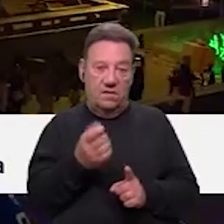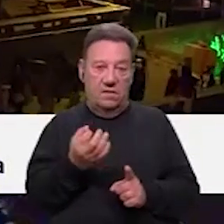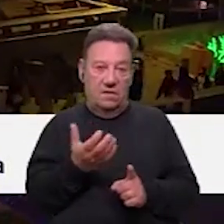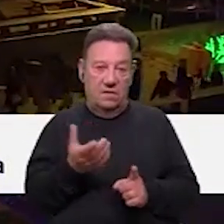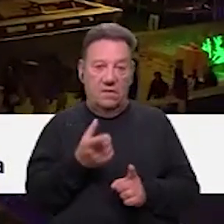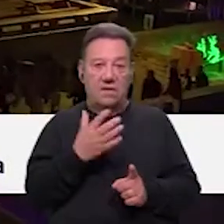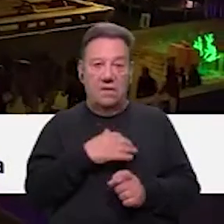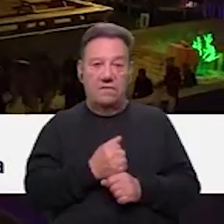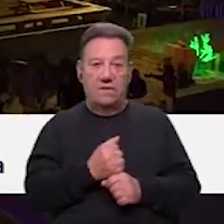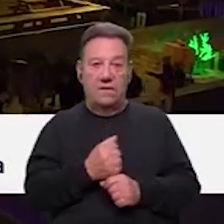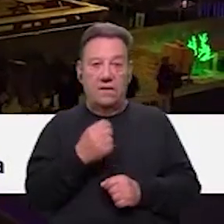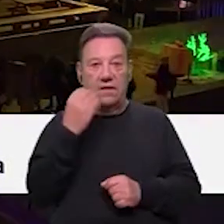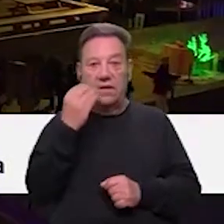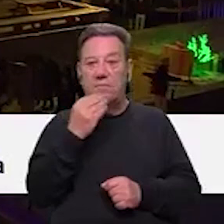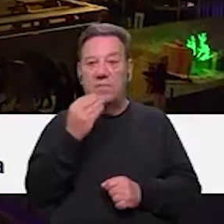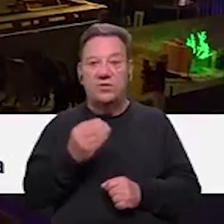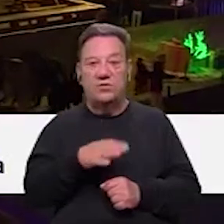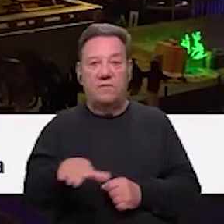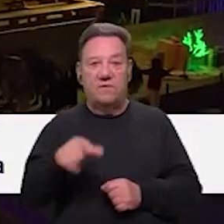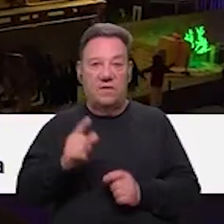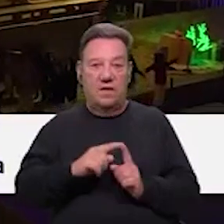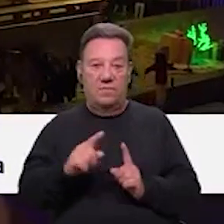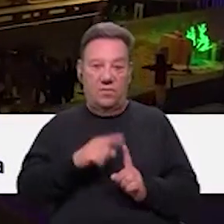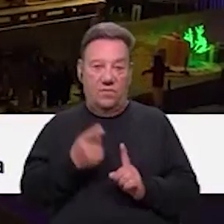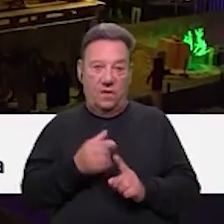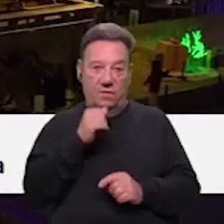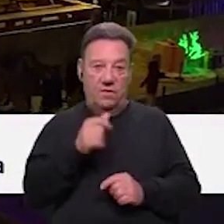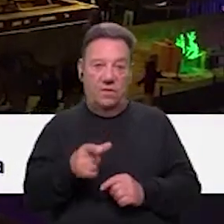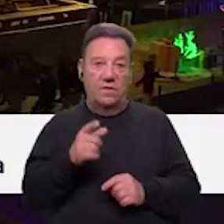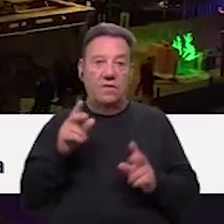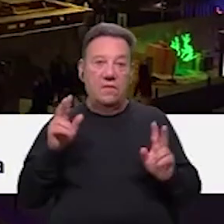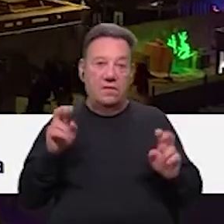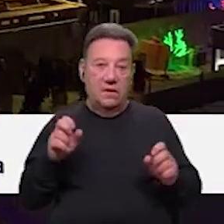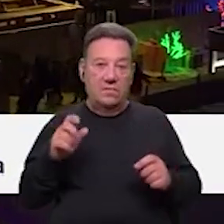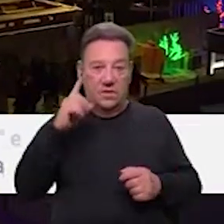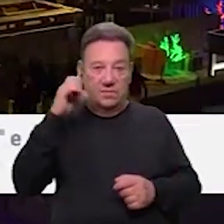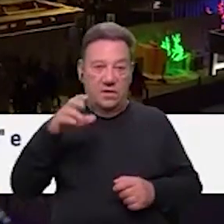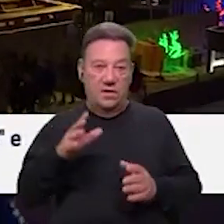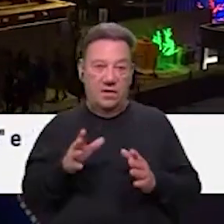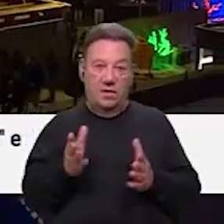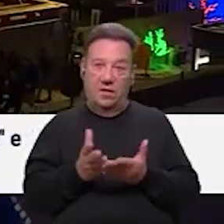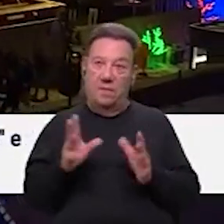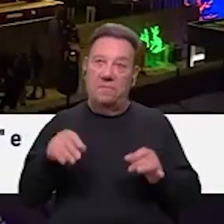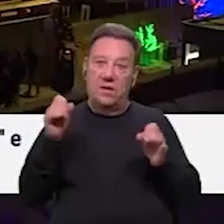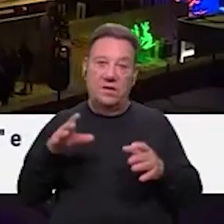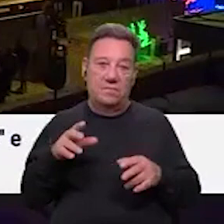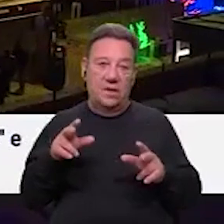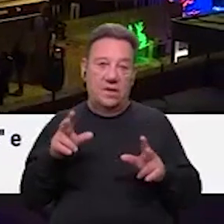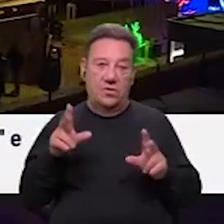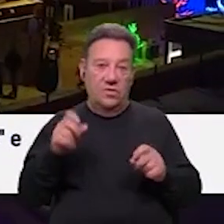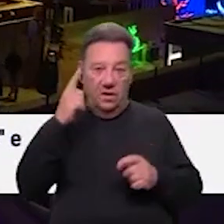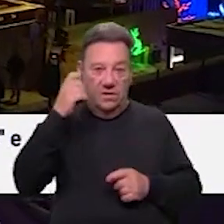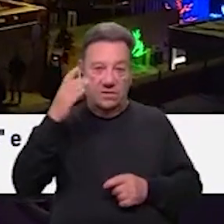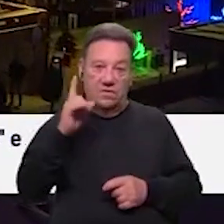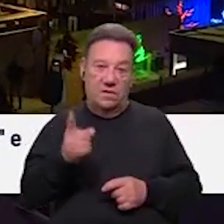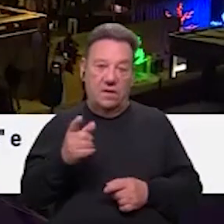e que pretende fazer a delícia dos mais jovens durante esta época do ano, com o tema inspirado na magia, mas, claro, e nunca esquecendo